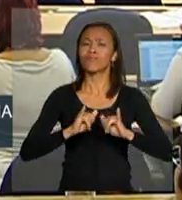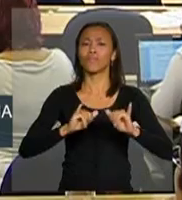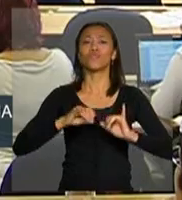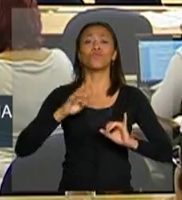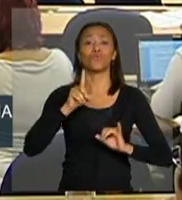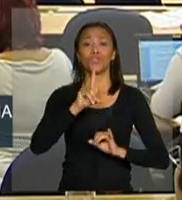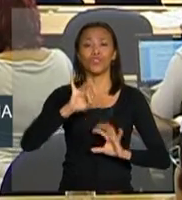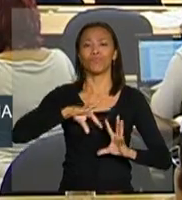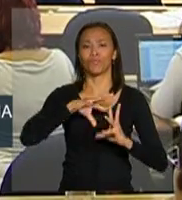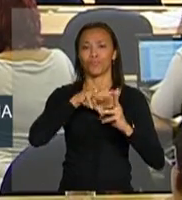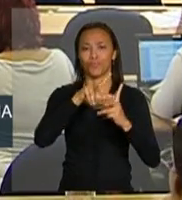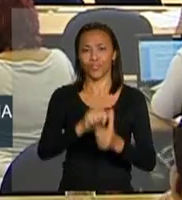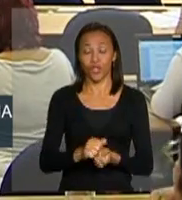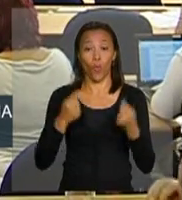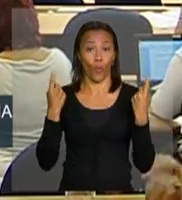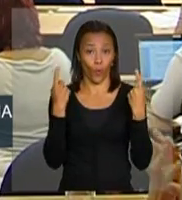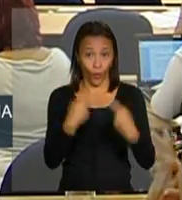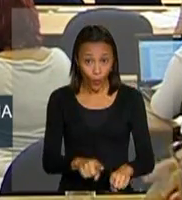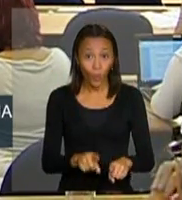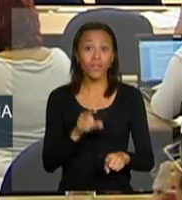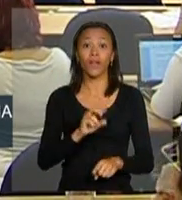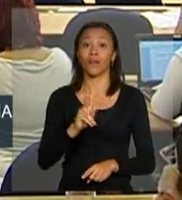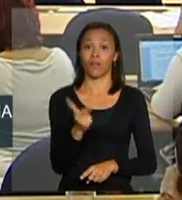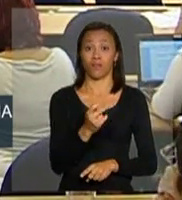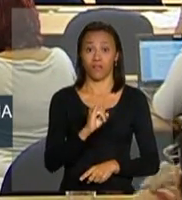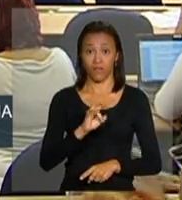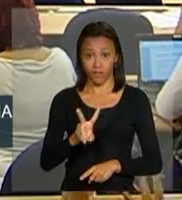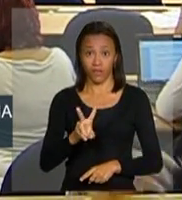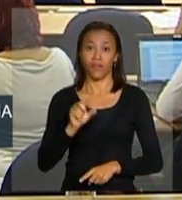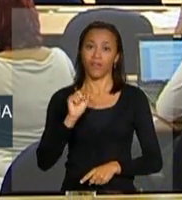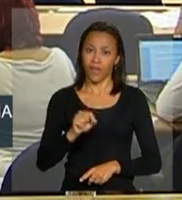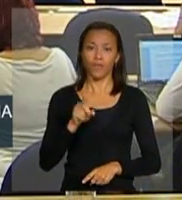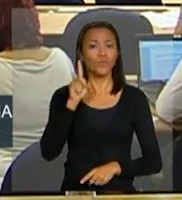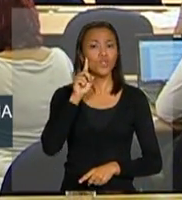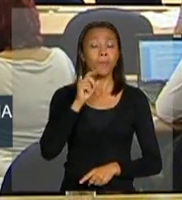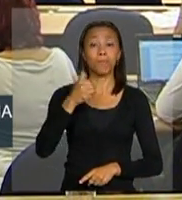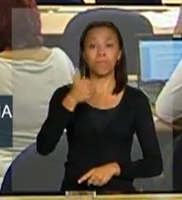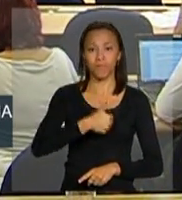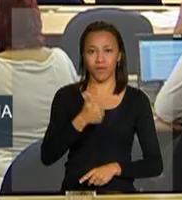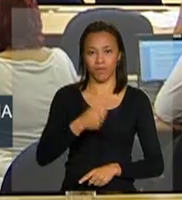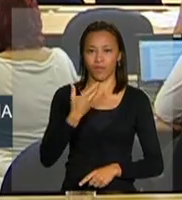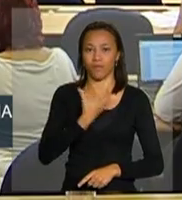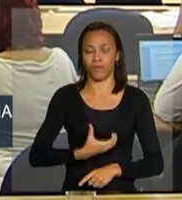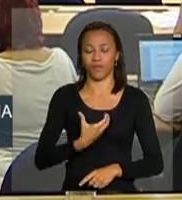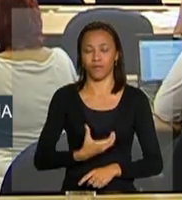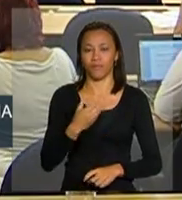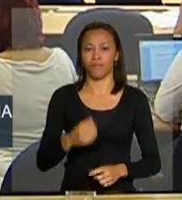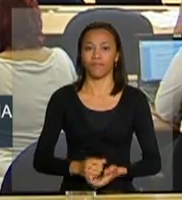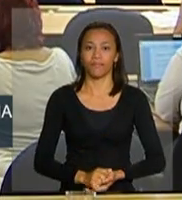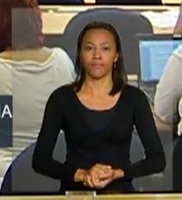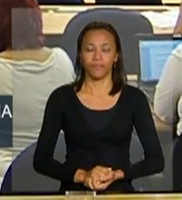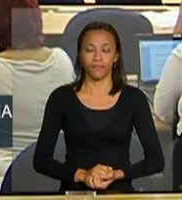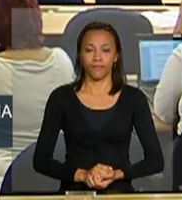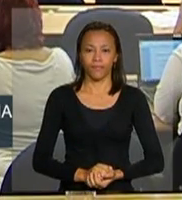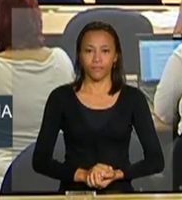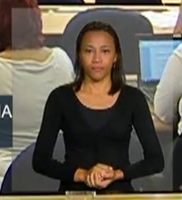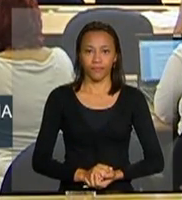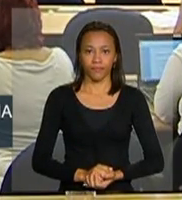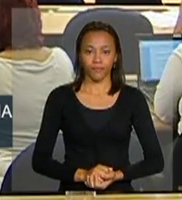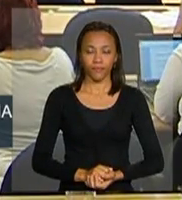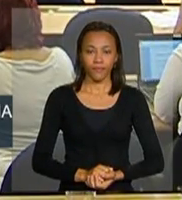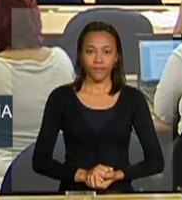Mundial de Luta contra a AIDS, celebrado no dia 1º de dezembro. e